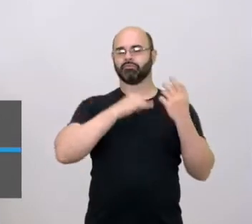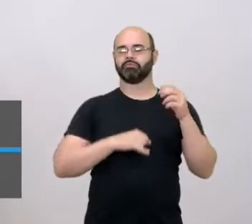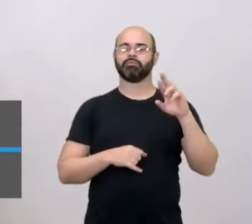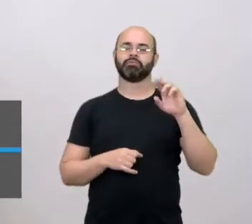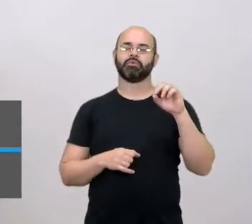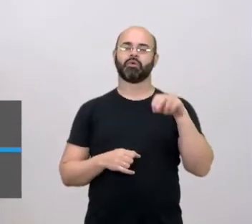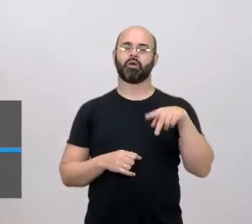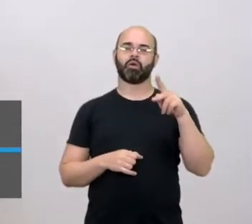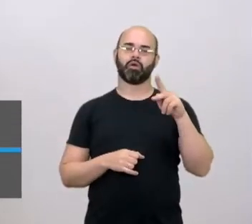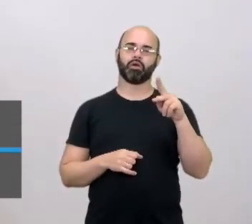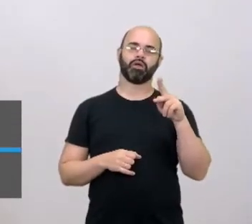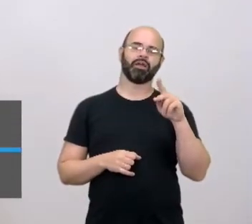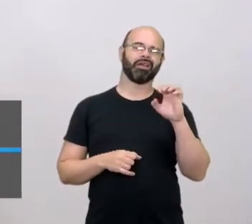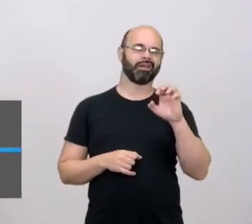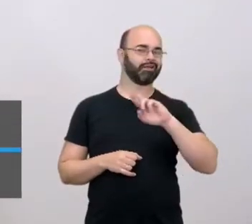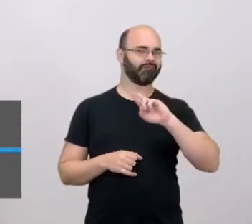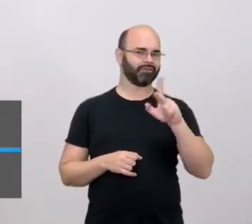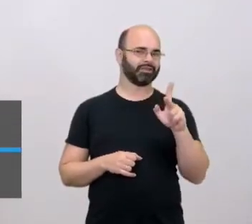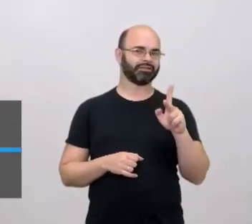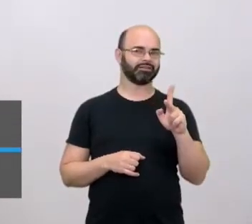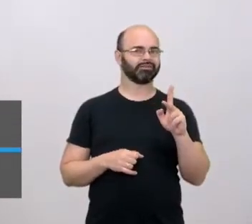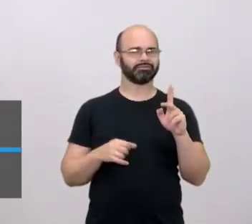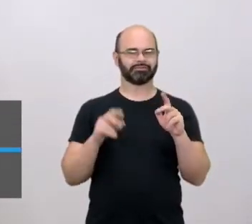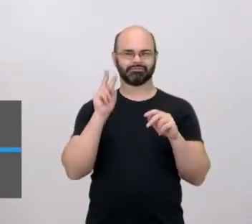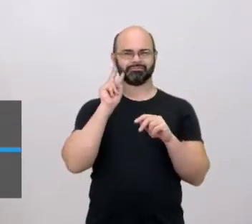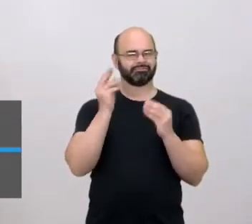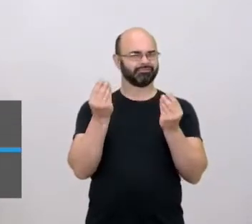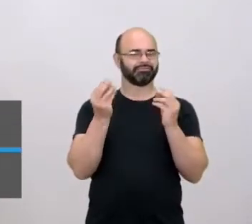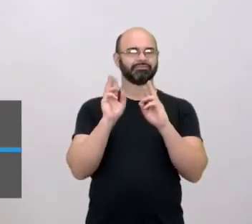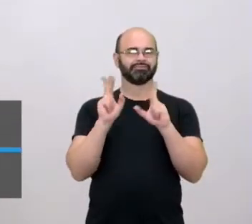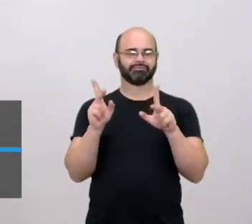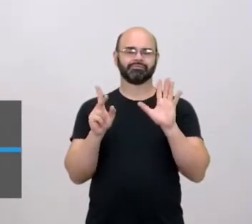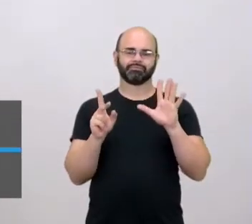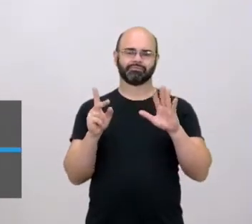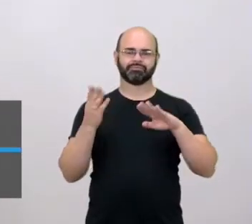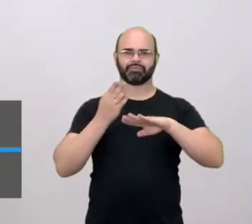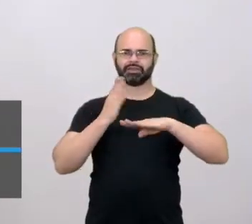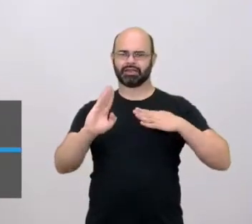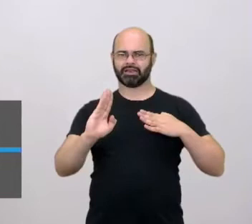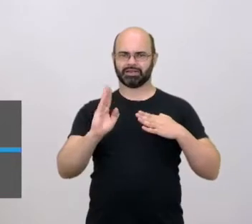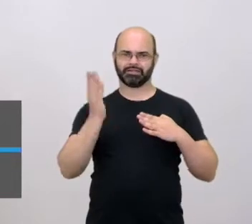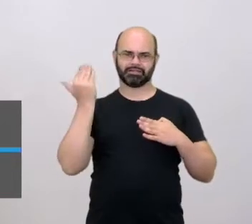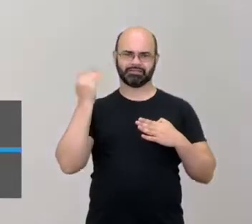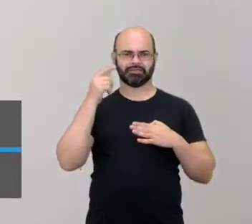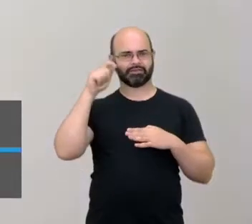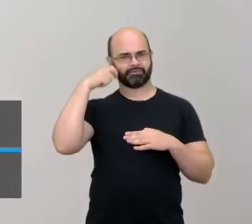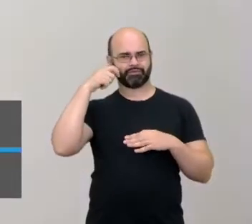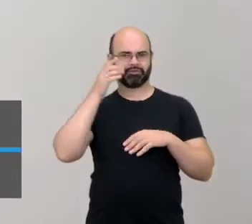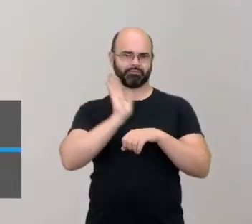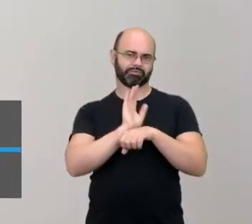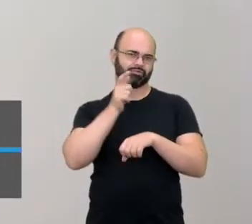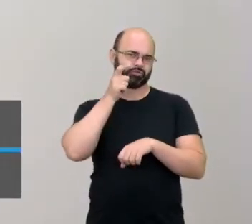por exemplo, Que é muito evidente a diferença, né? Mas no karatê, você falou que começou assistindo filme. Você encontrou